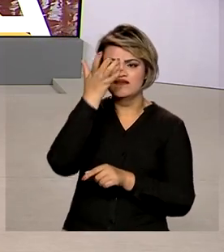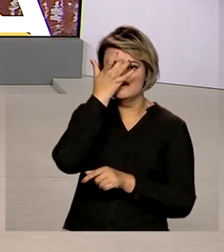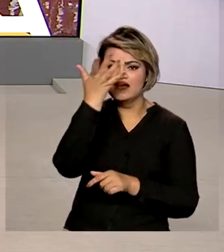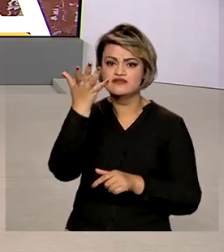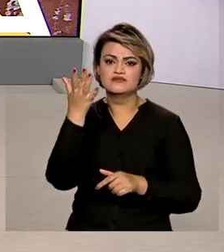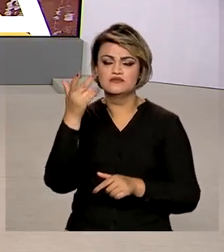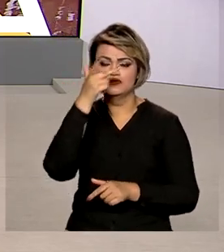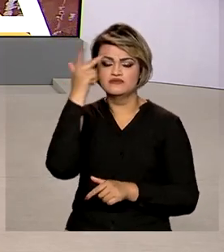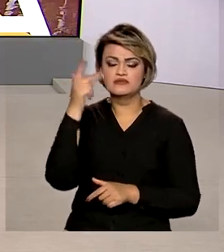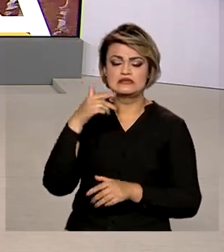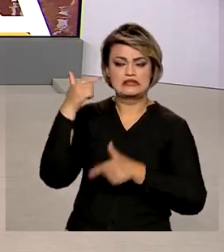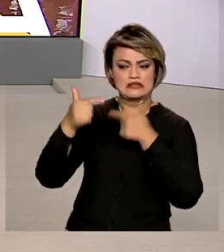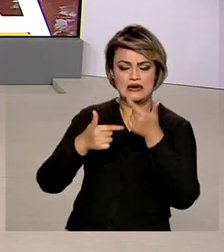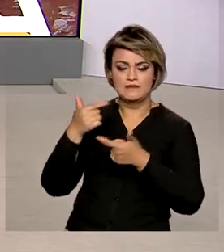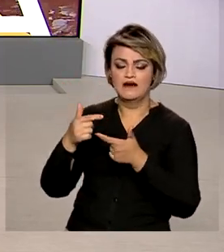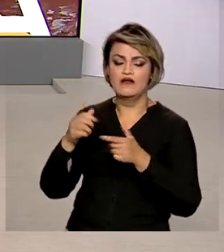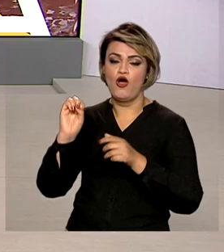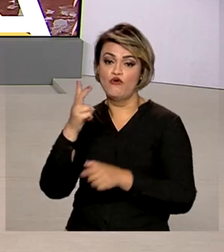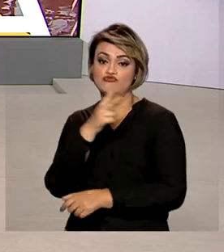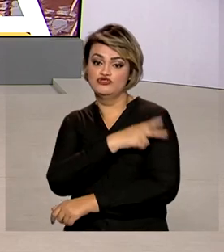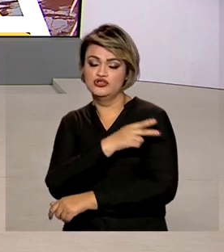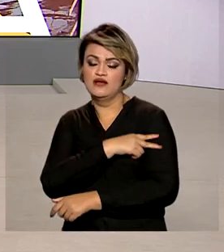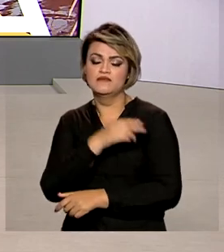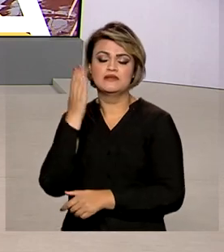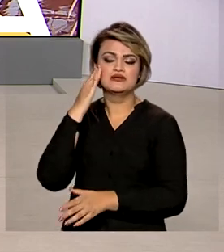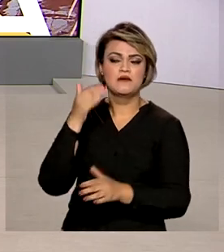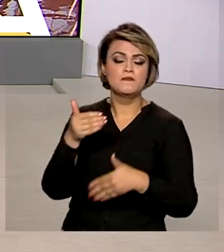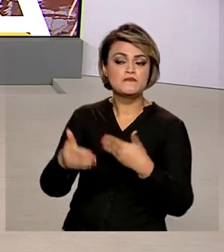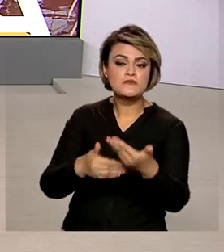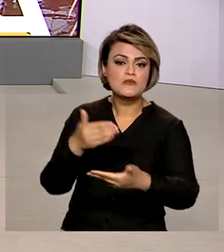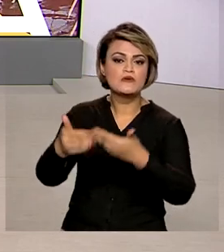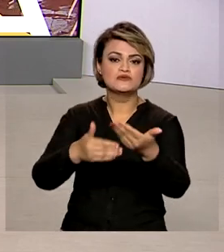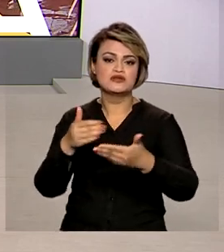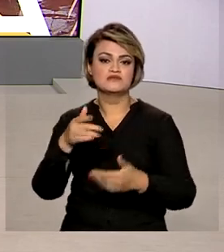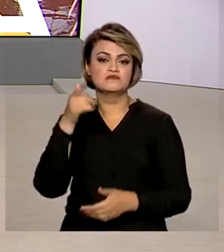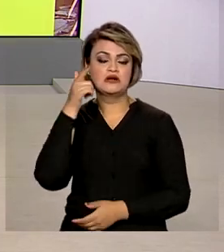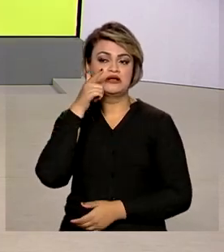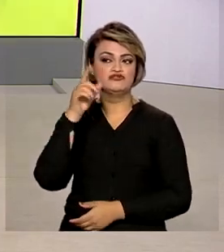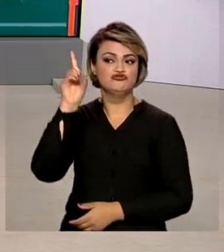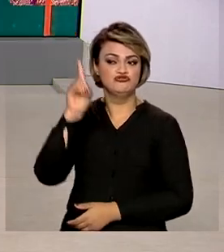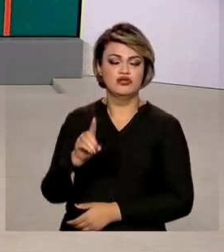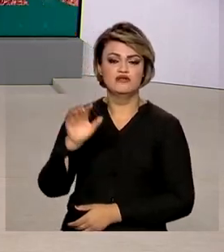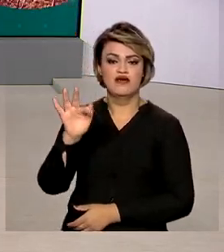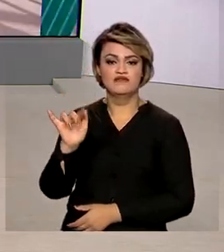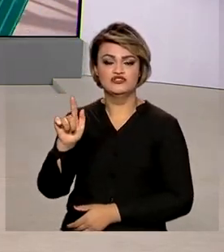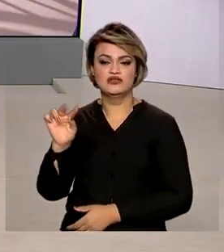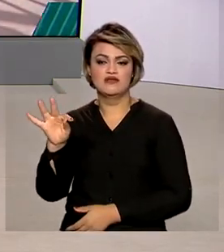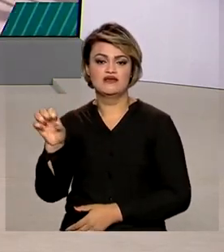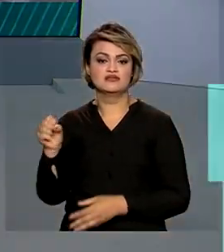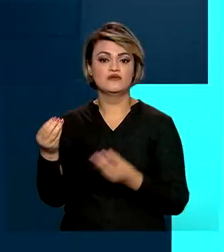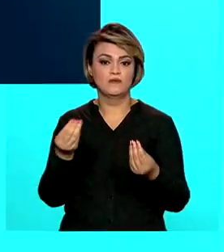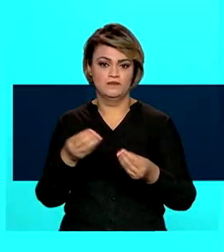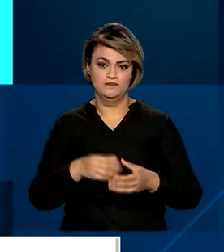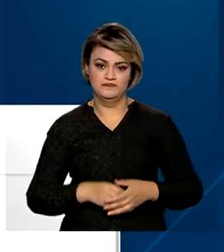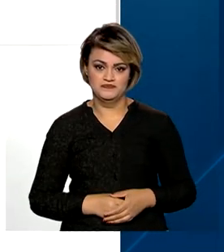a vida dos trabalhadores e empregadores nos processos relacionados ao Fundo de Garantia do Tempo de Serviço.